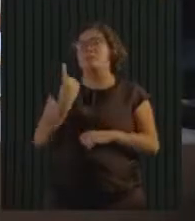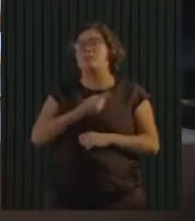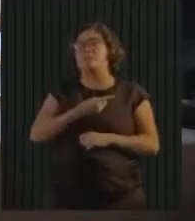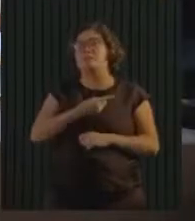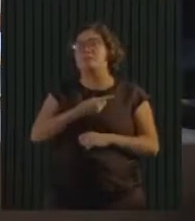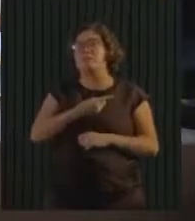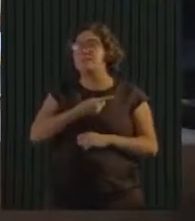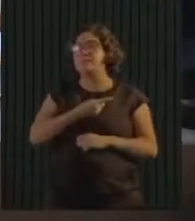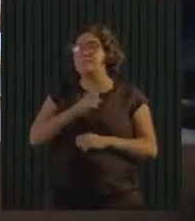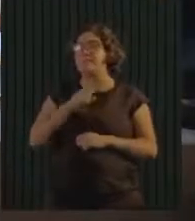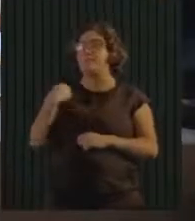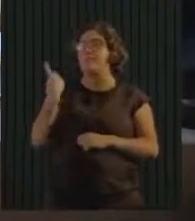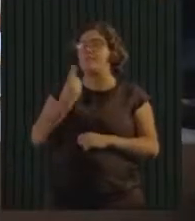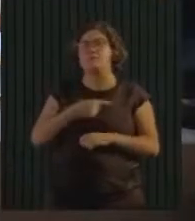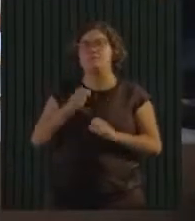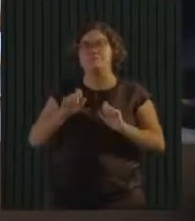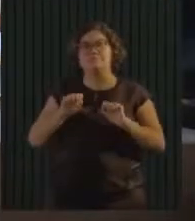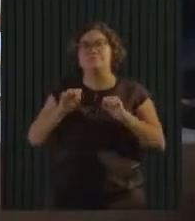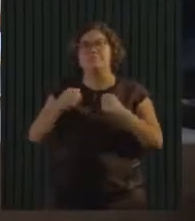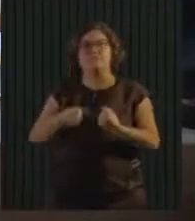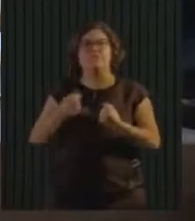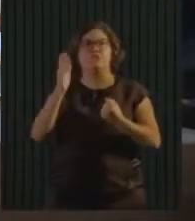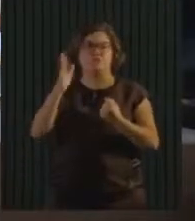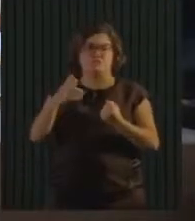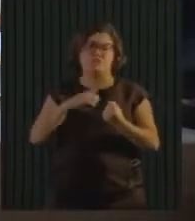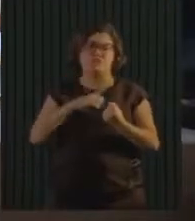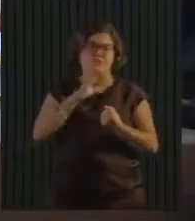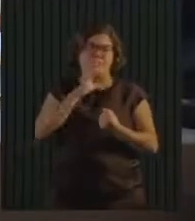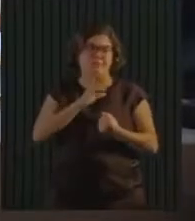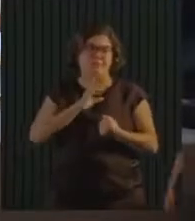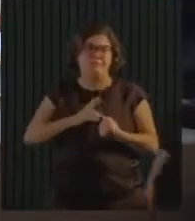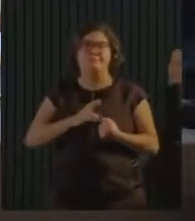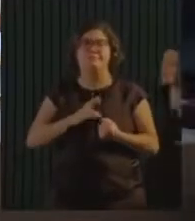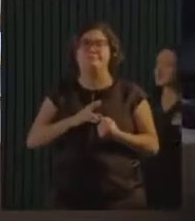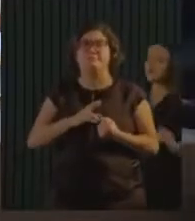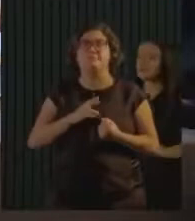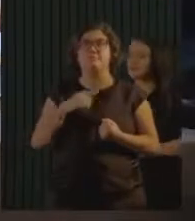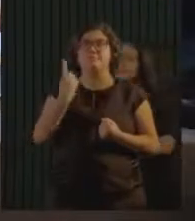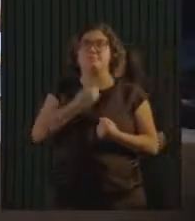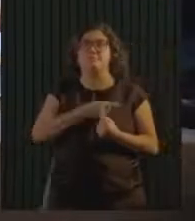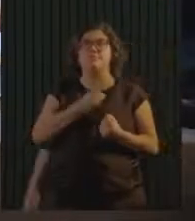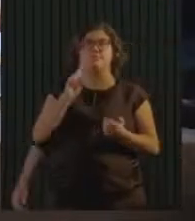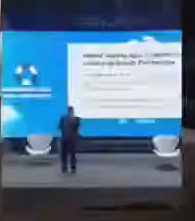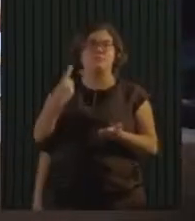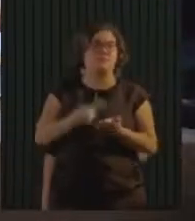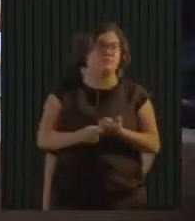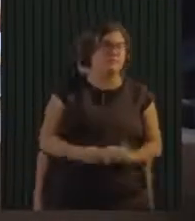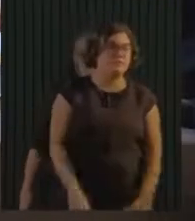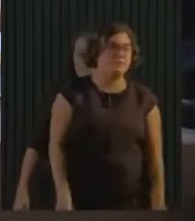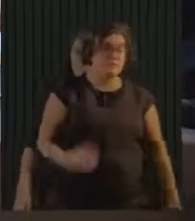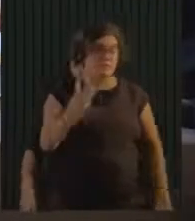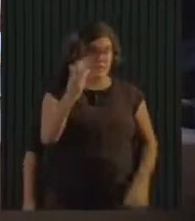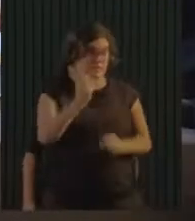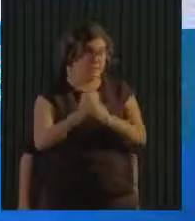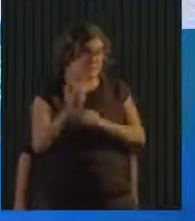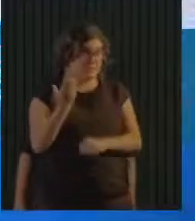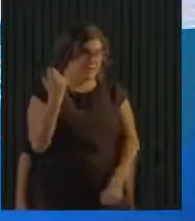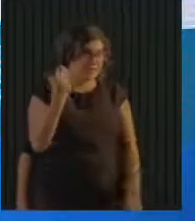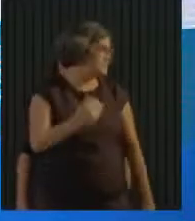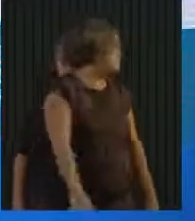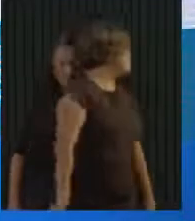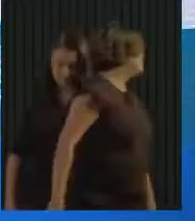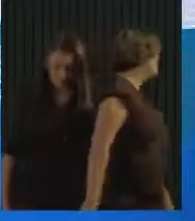nossas iniciativas já estão dando resultados. Aquilo que nós nos comprometemos há três anos atrás,